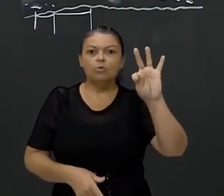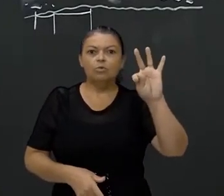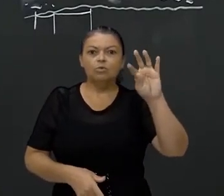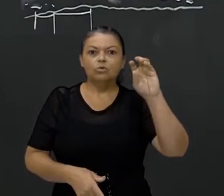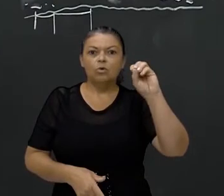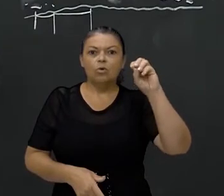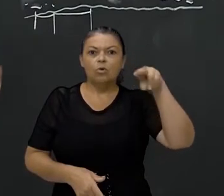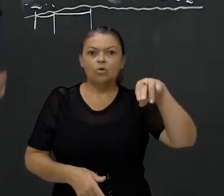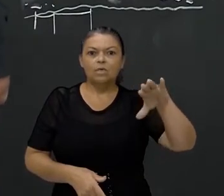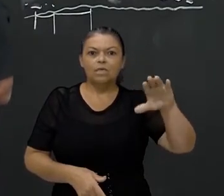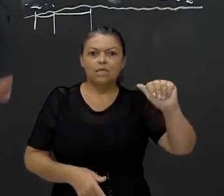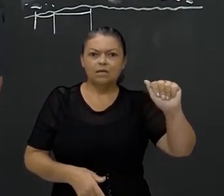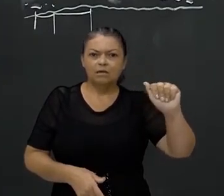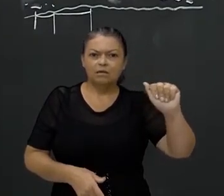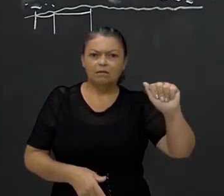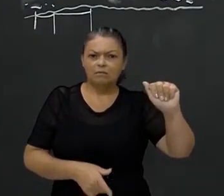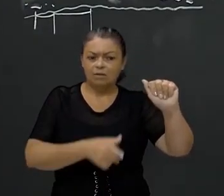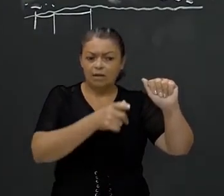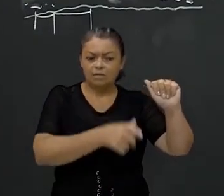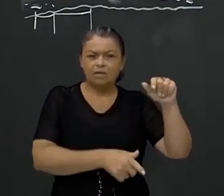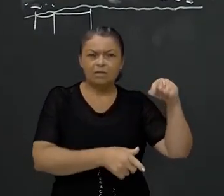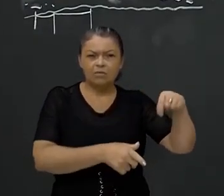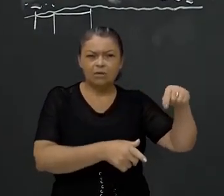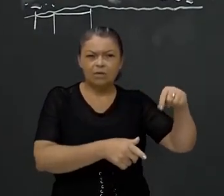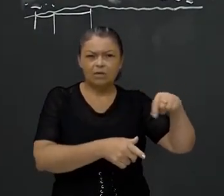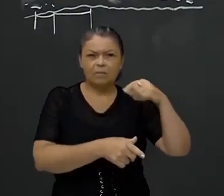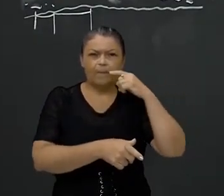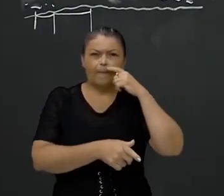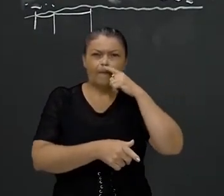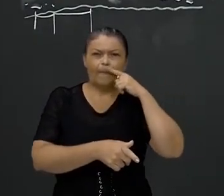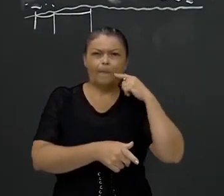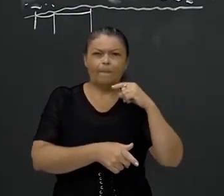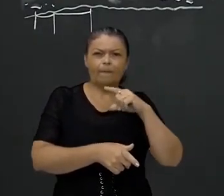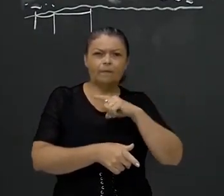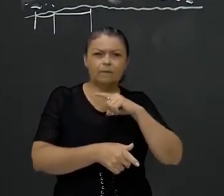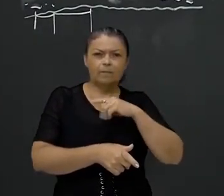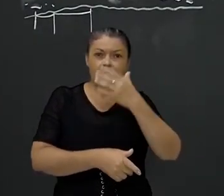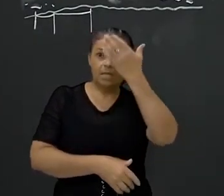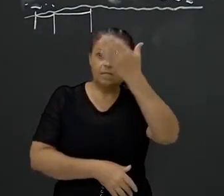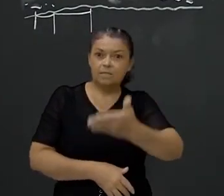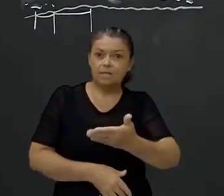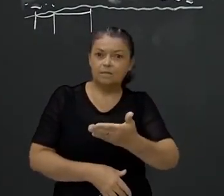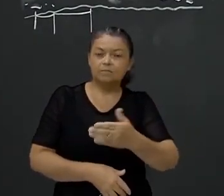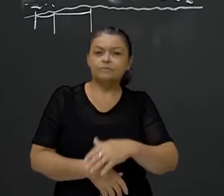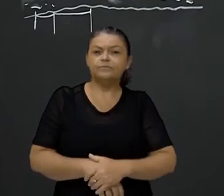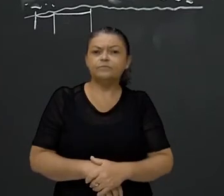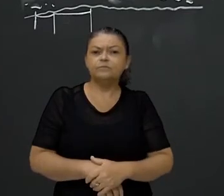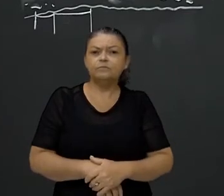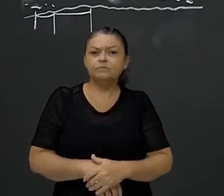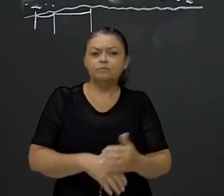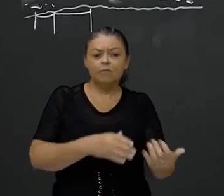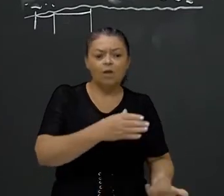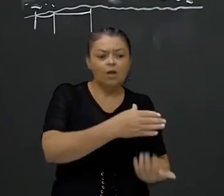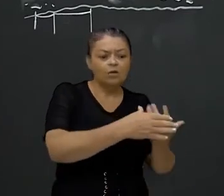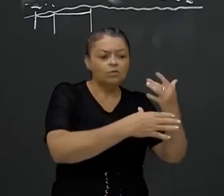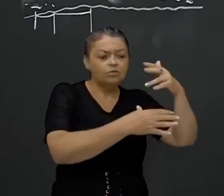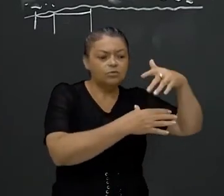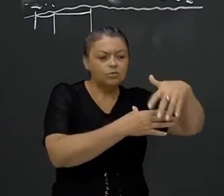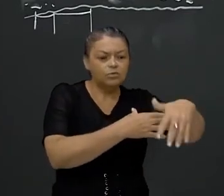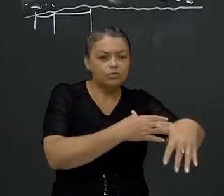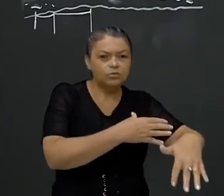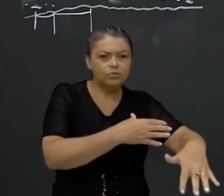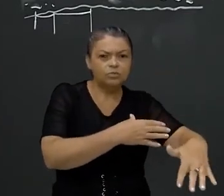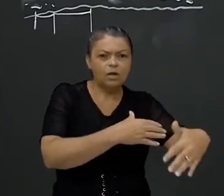lento. Esse resfriamento, muitas vezes, sabe esse magma que ainda está aqui, ele não saiu? Ele vai resfriando aqui pela